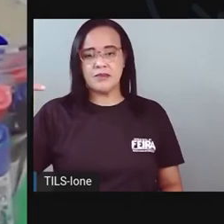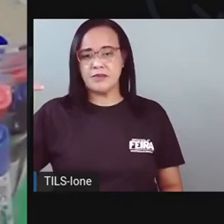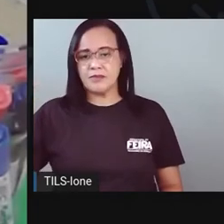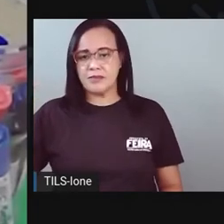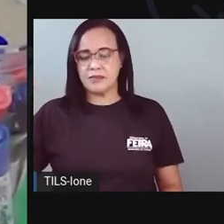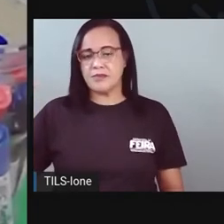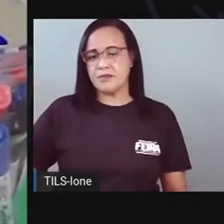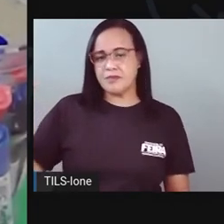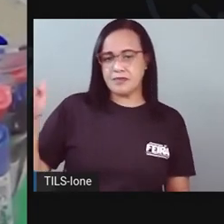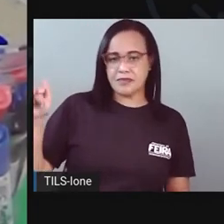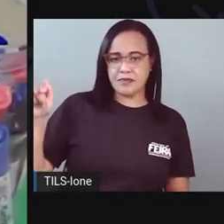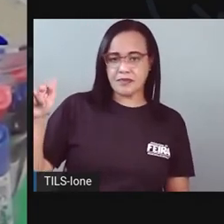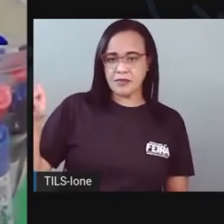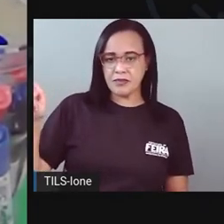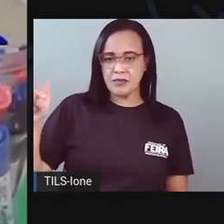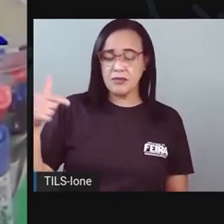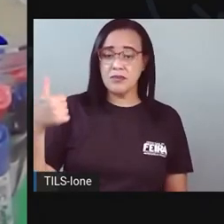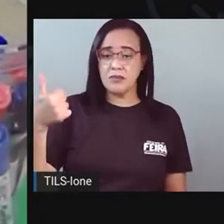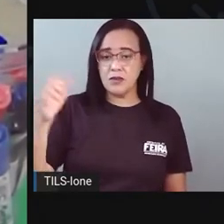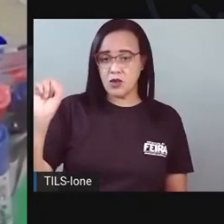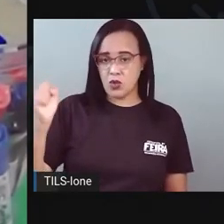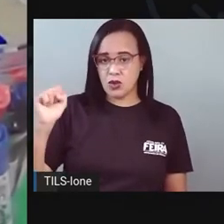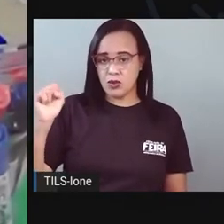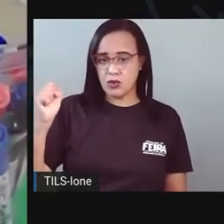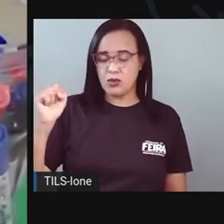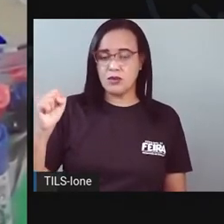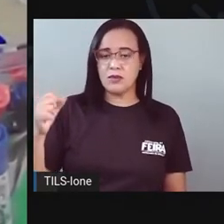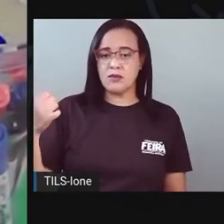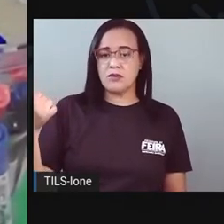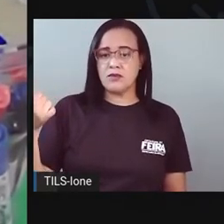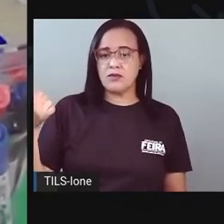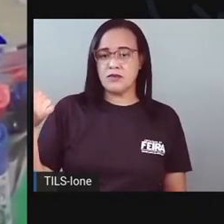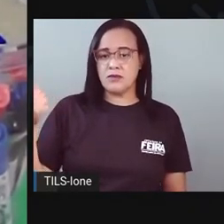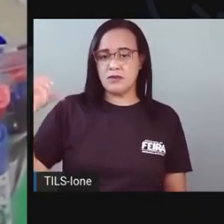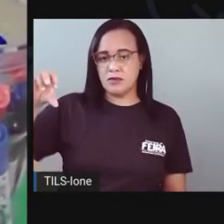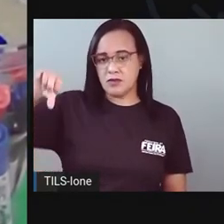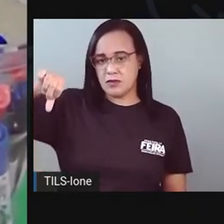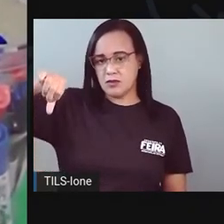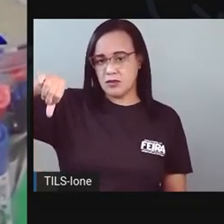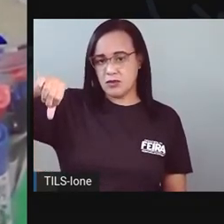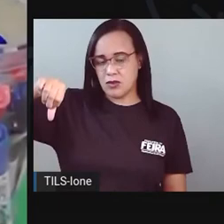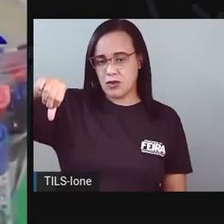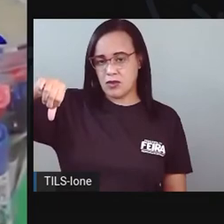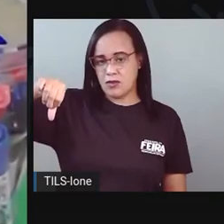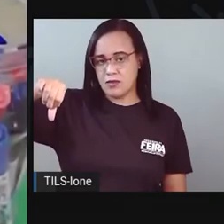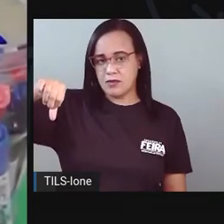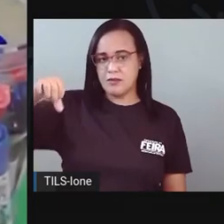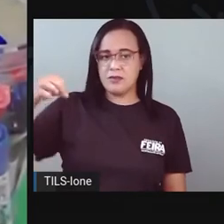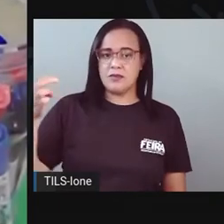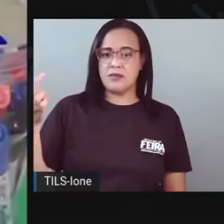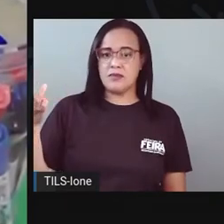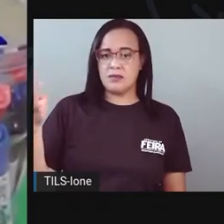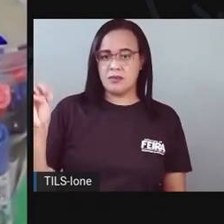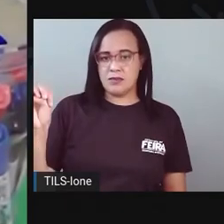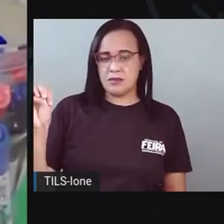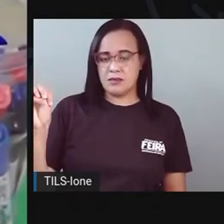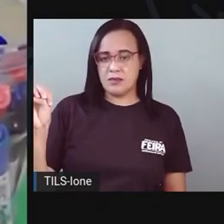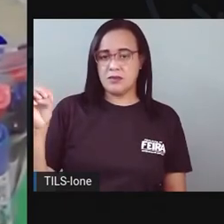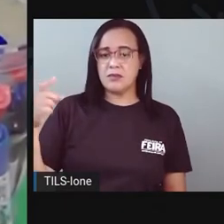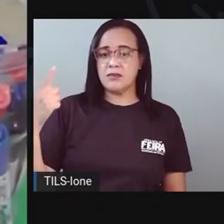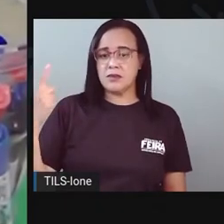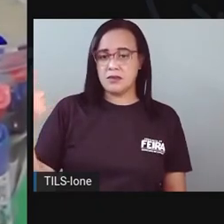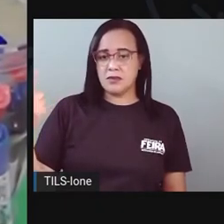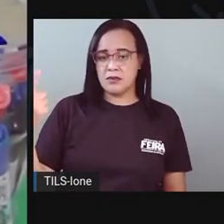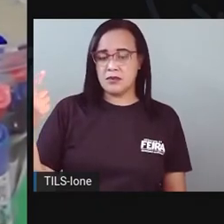sete. Vinte e oito. Vinte e nove. Trinta. E